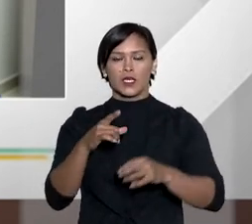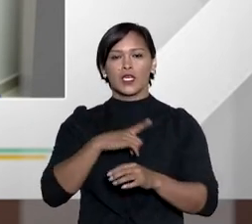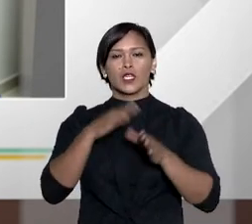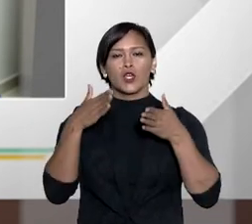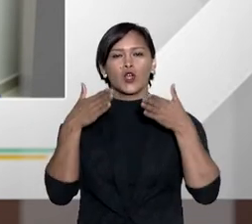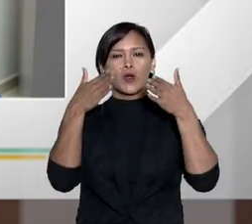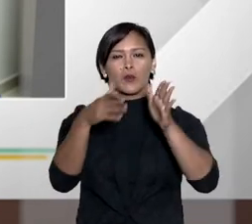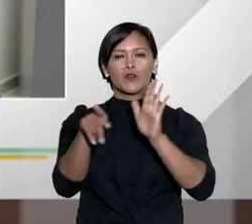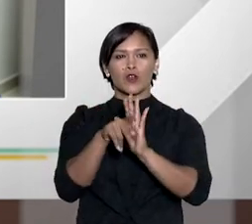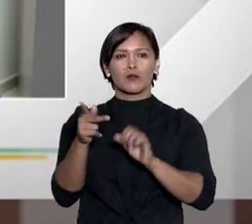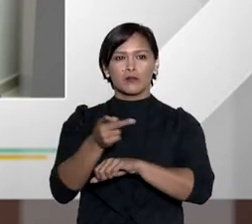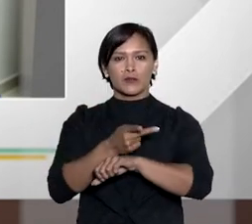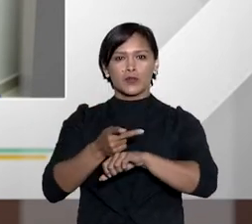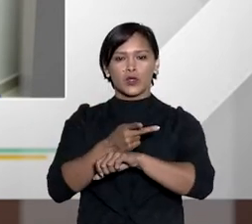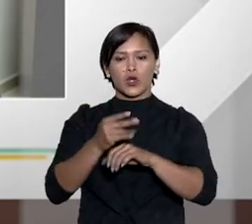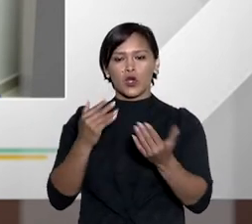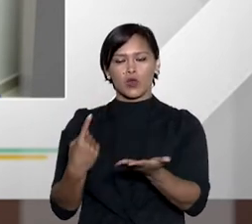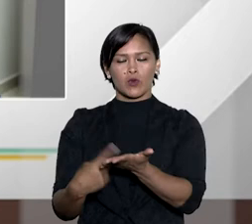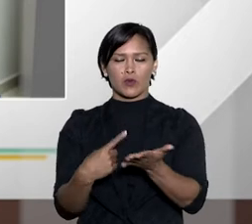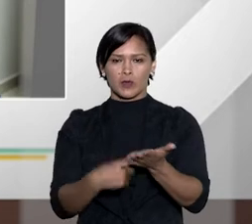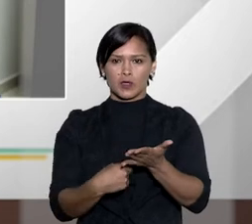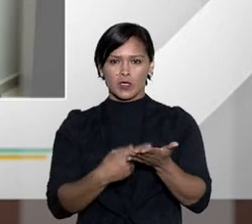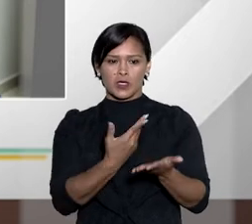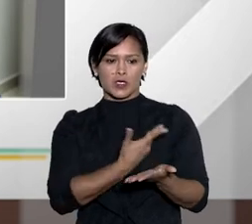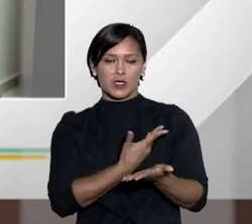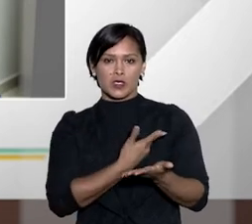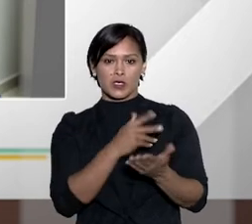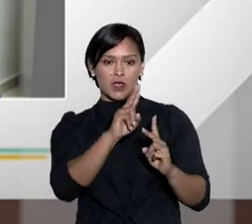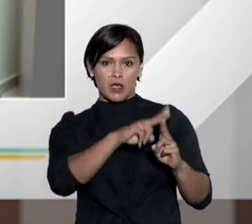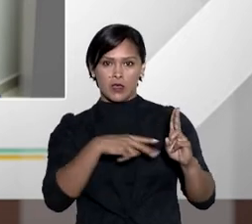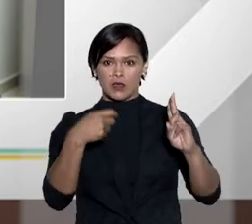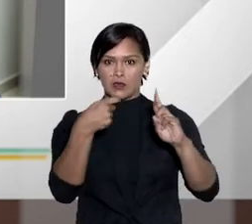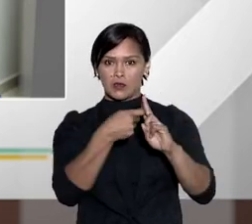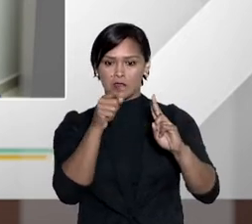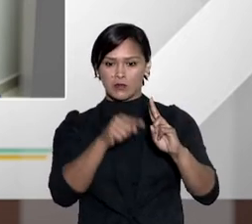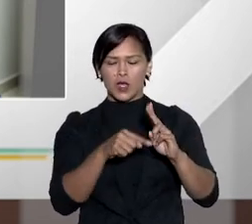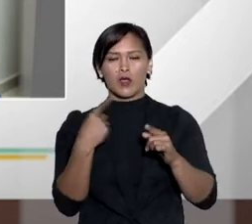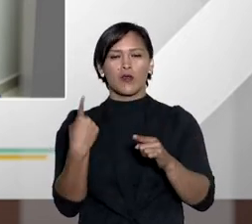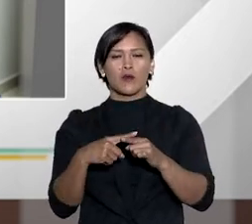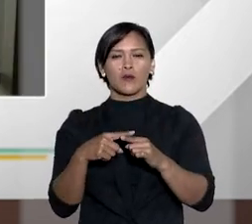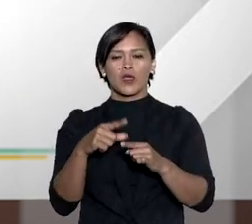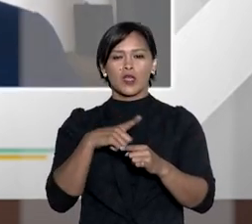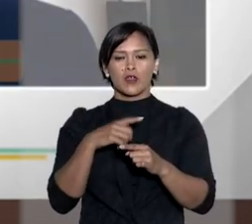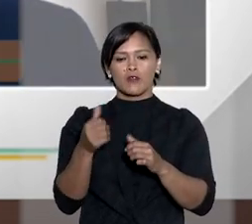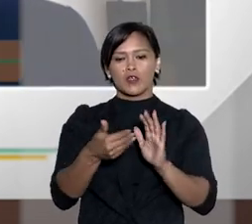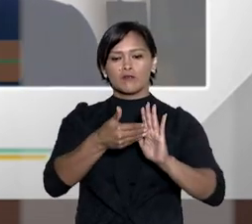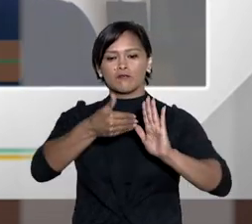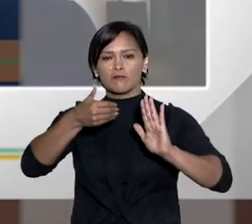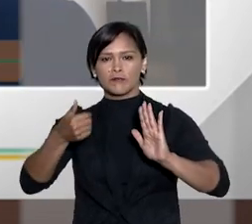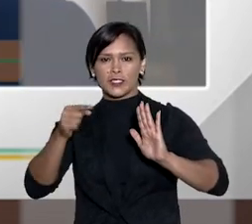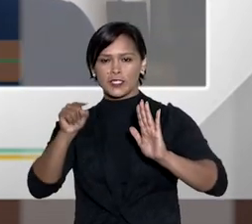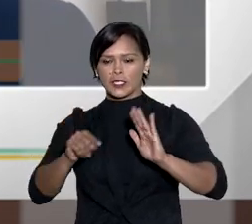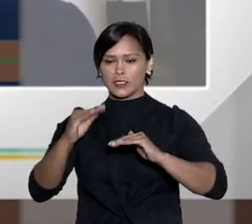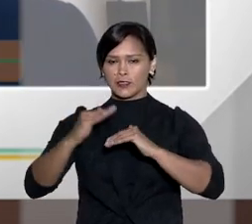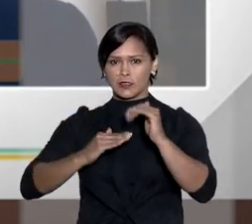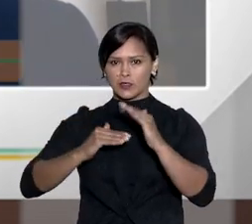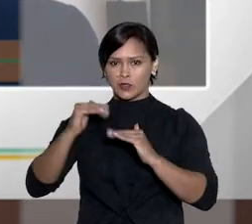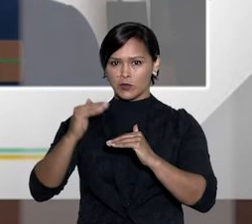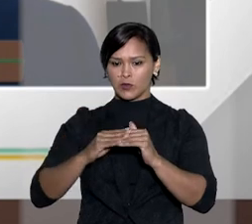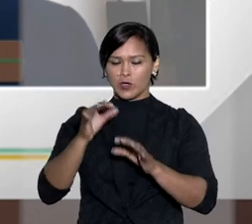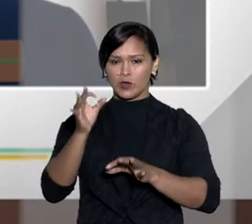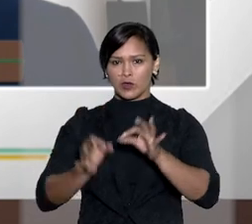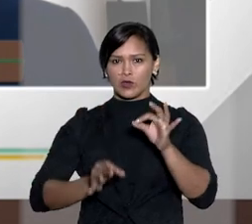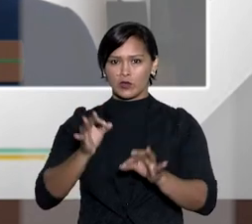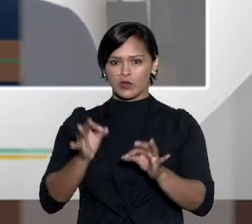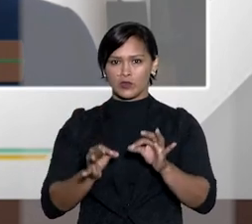bom a lei dos juizados especiais tem por objetivo a busca da conciliação das partes a razão pela